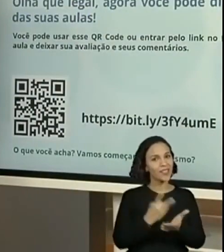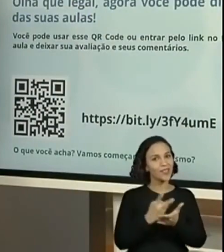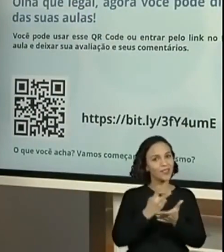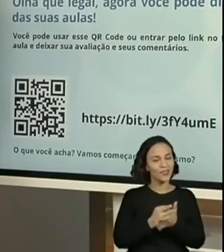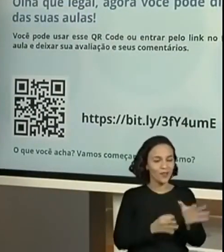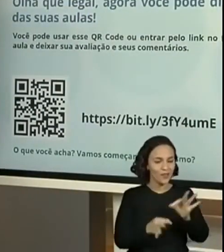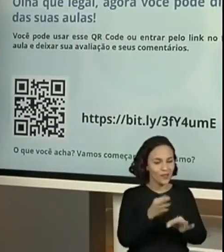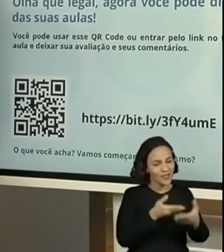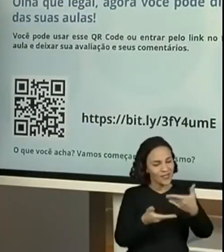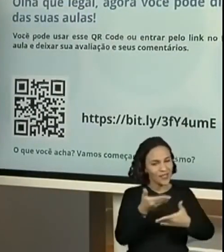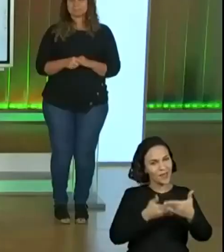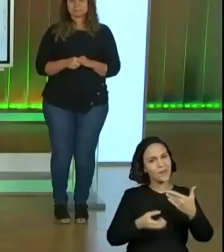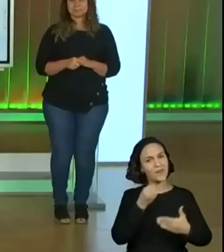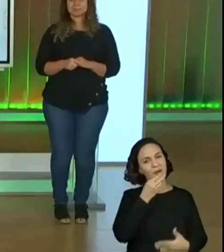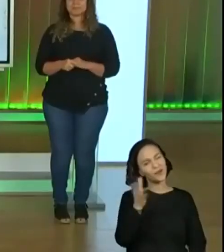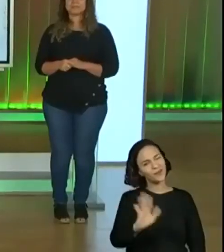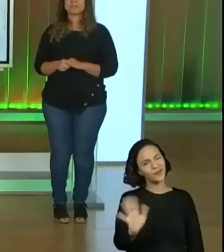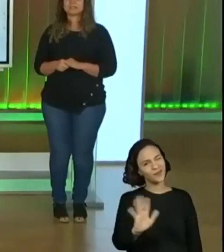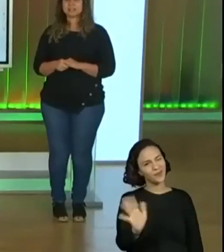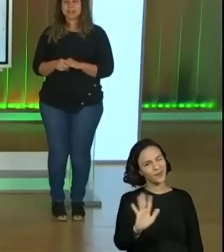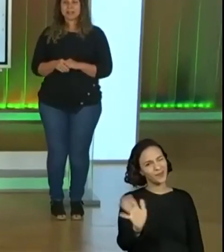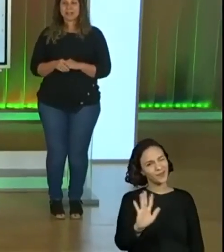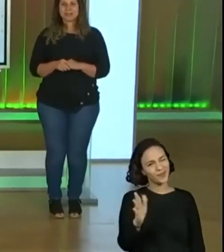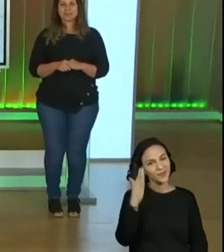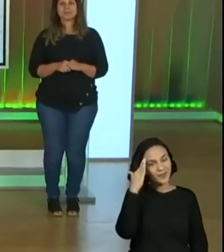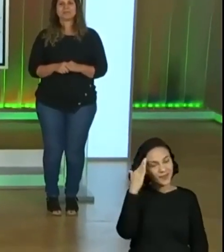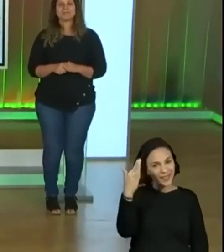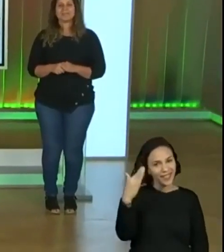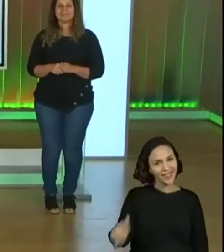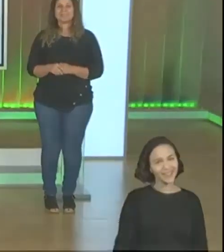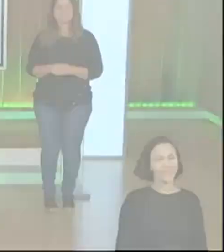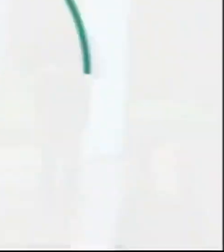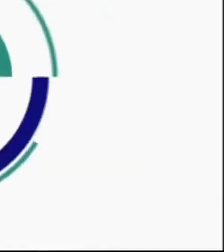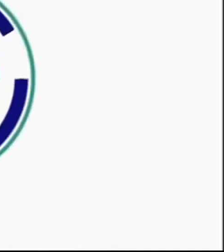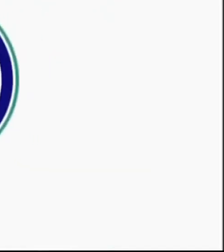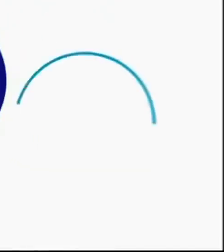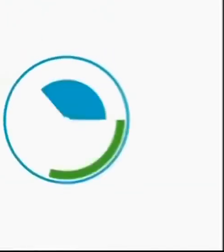trocando as suas moedinhas. Tchau, tchau, gente. Muito obrigada. Tchau.